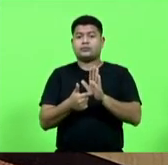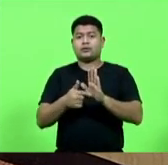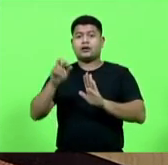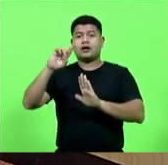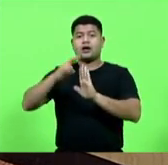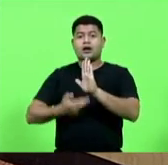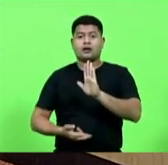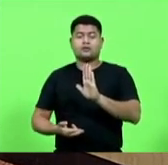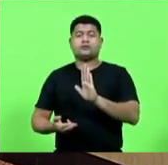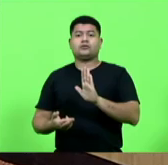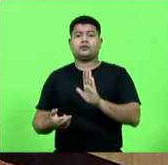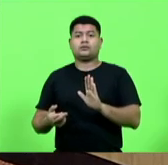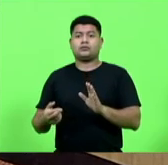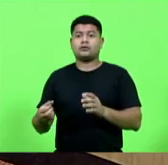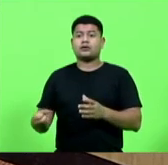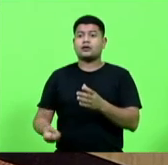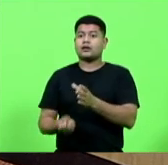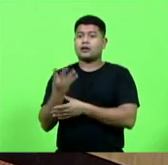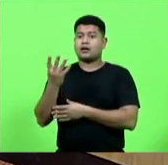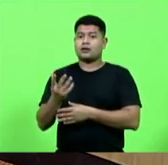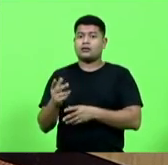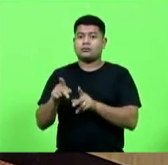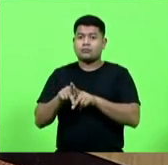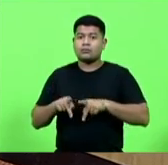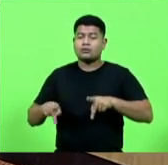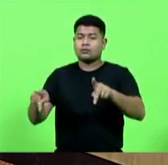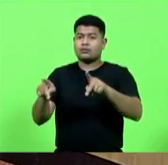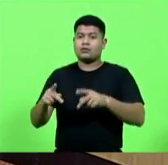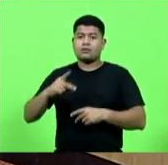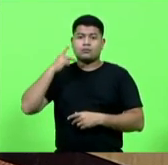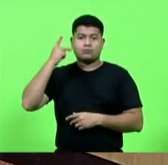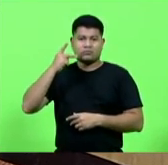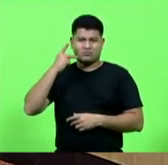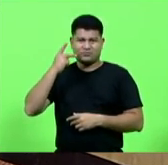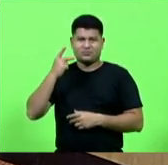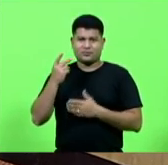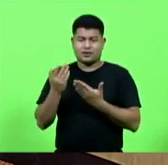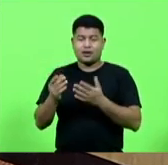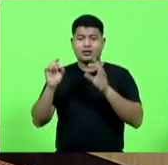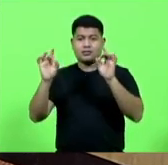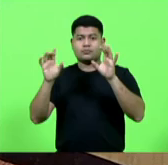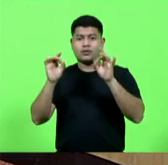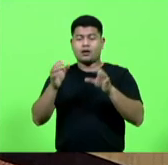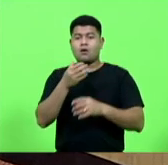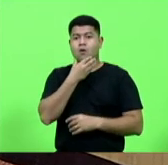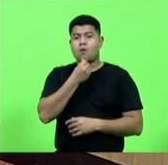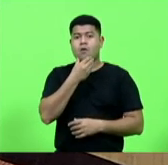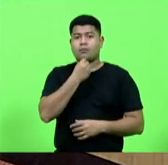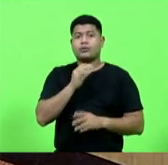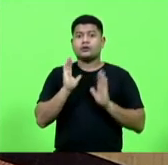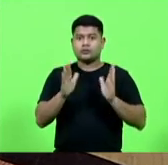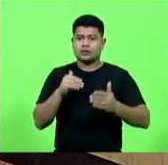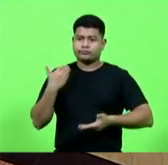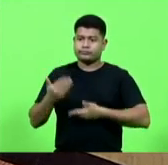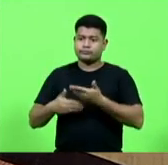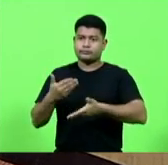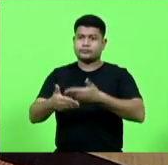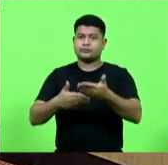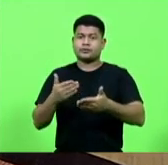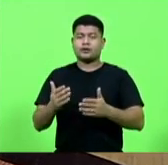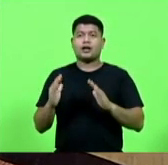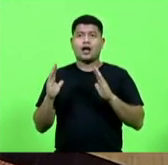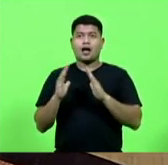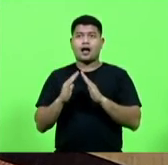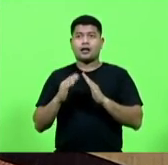para criarmos também a Procuradoria Especial do Homem. E já está tramitando na Casa. E eu